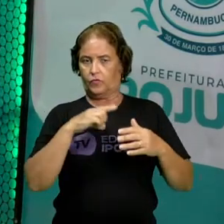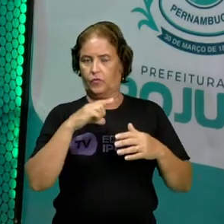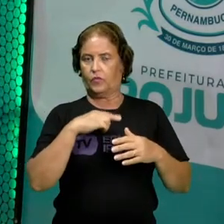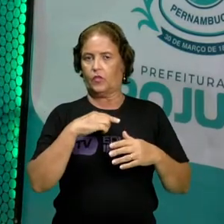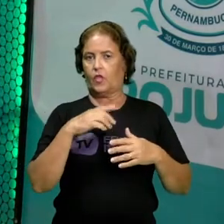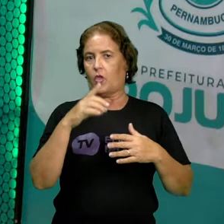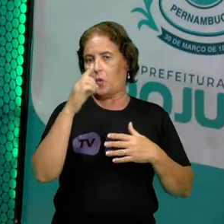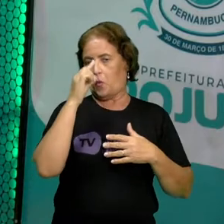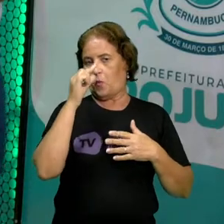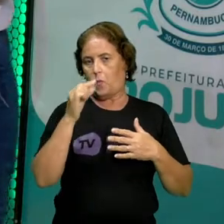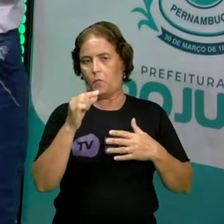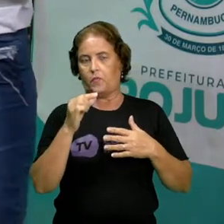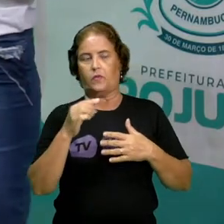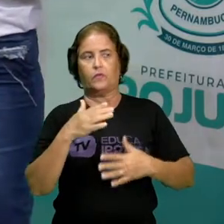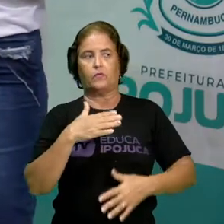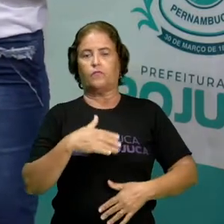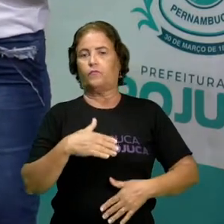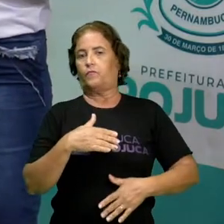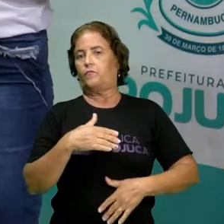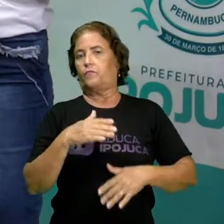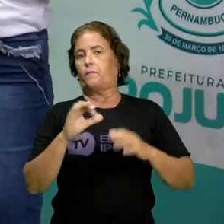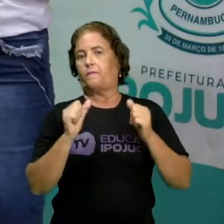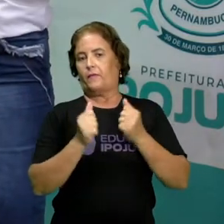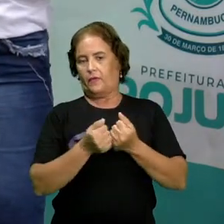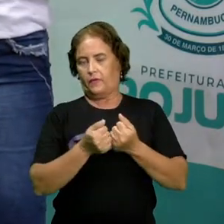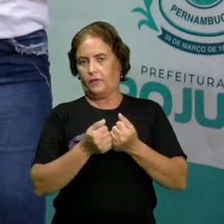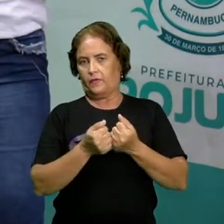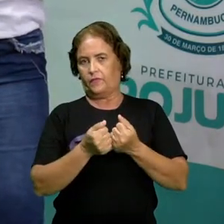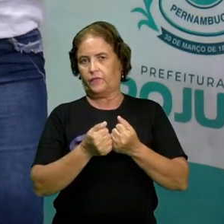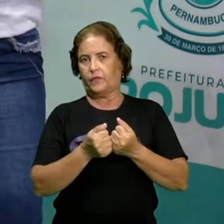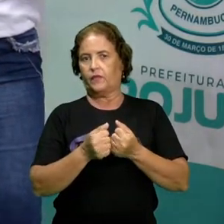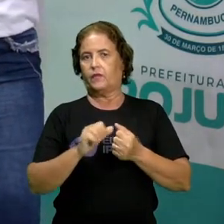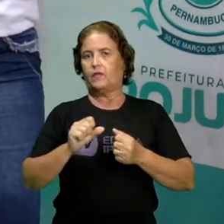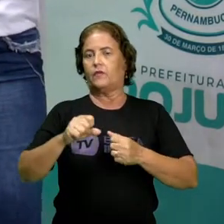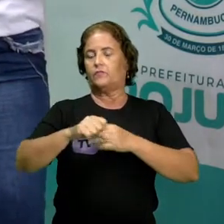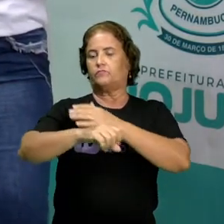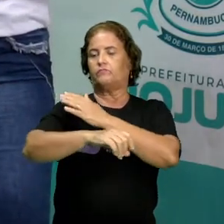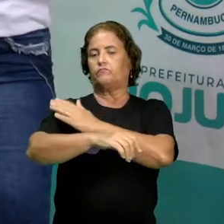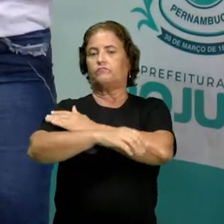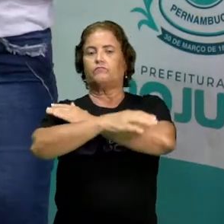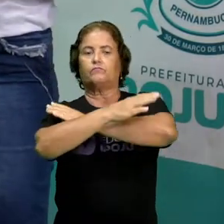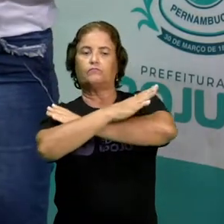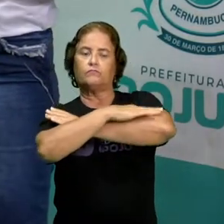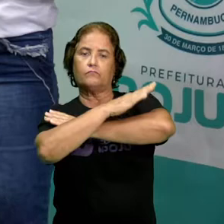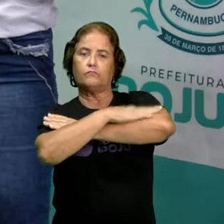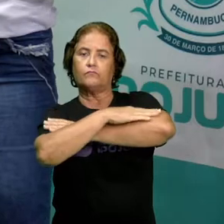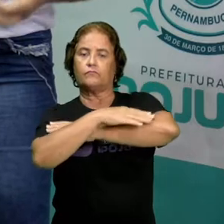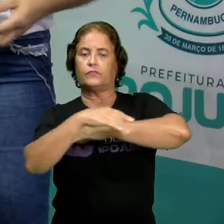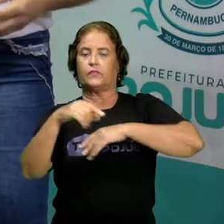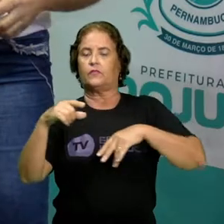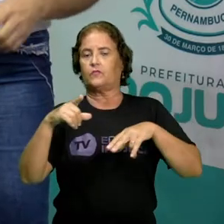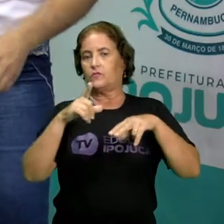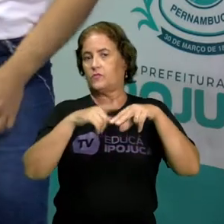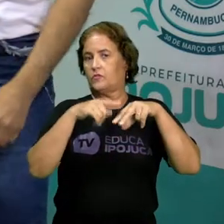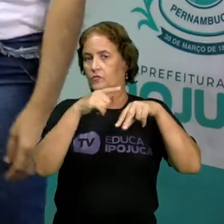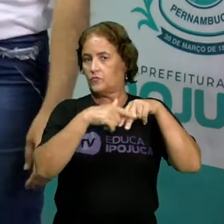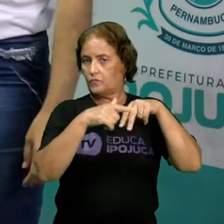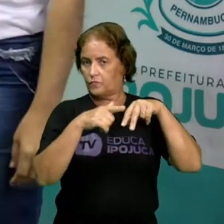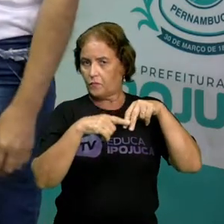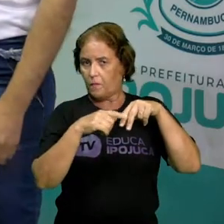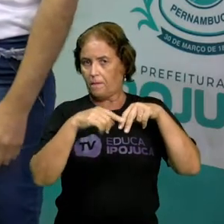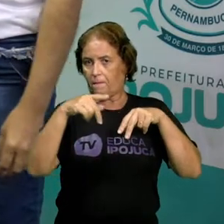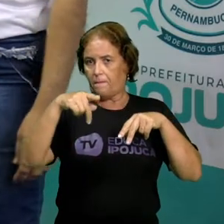E os membros superiores, como eu falei para vocês, são os nossos braços e os membros inferiores, as nossas